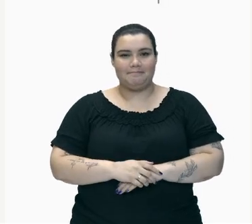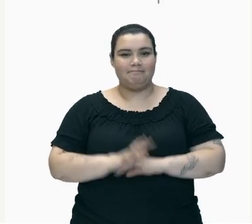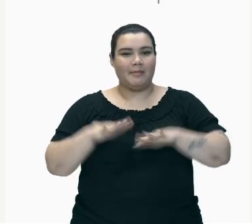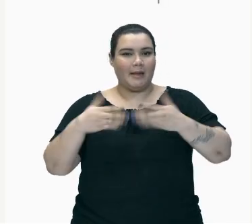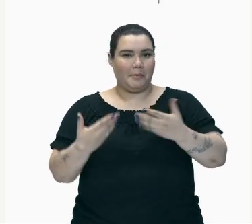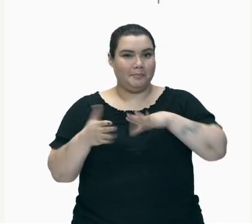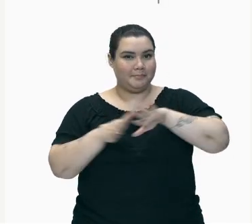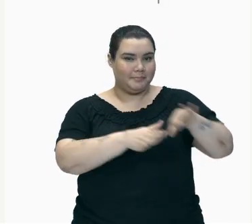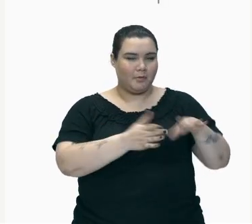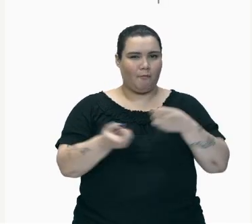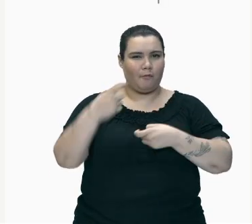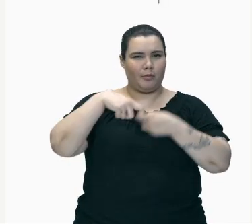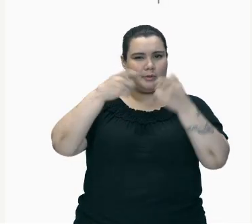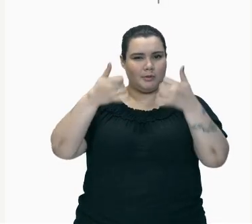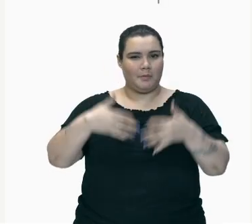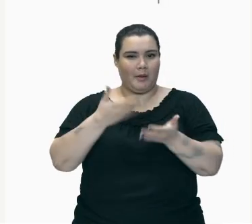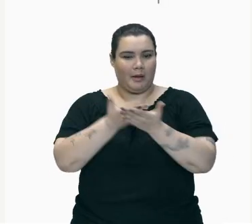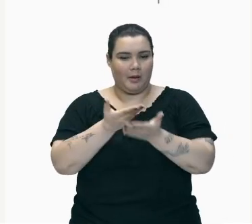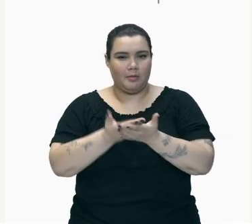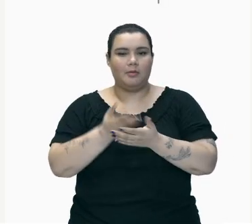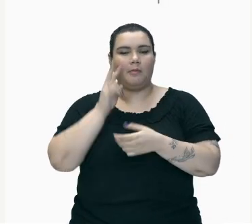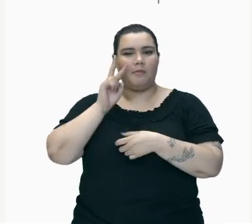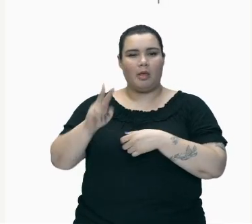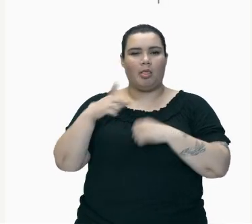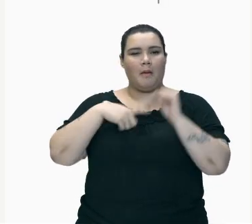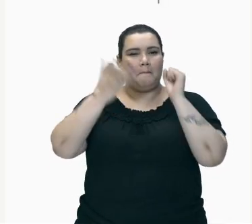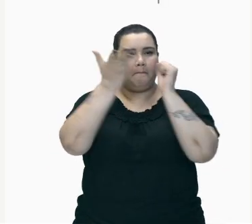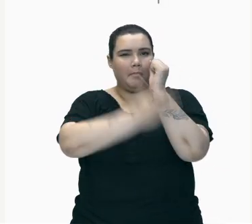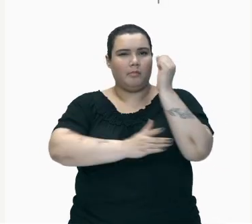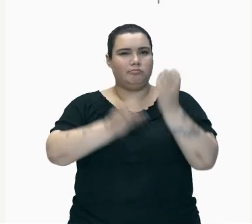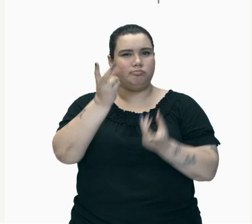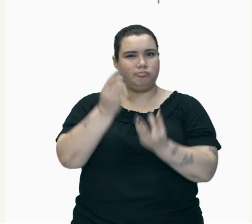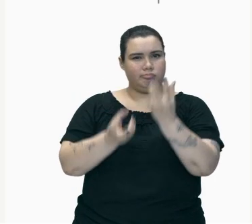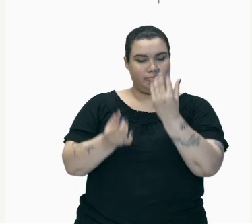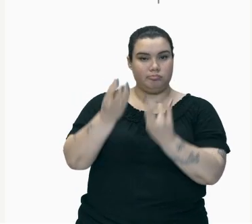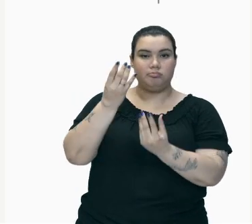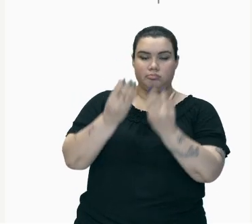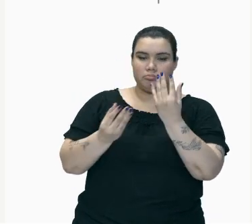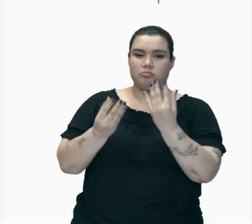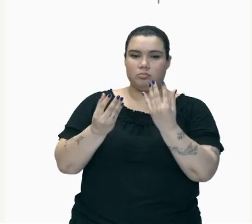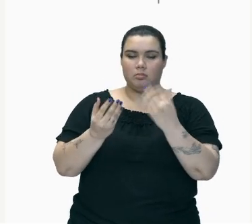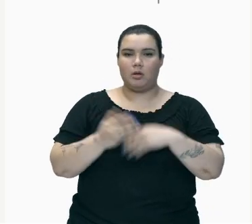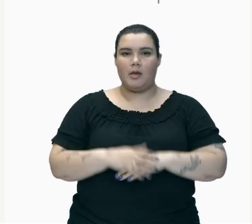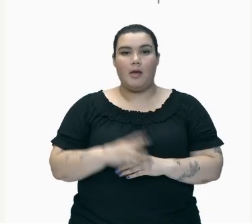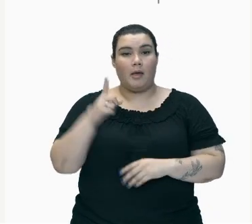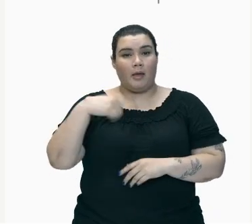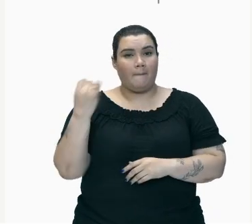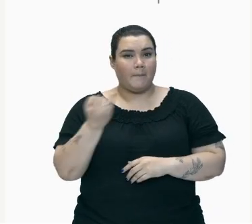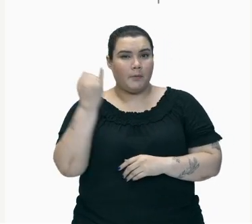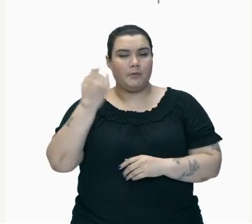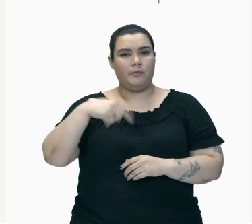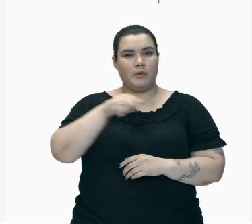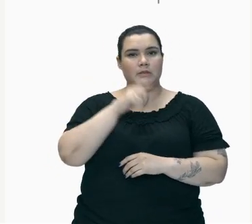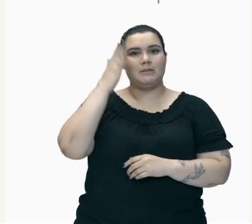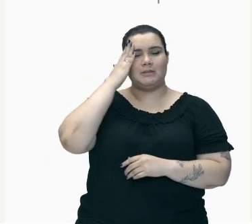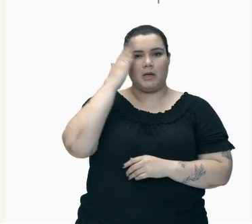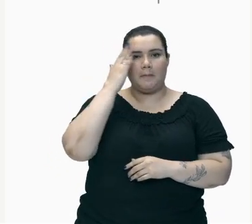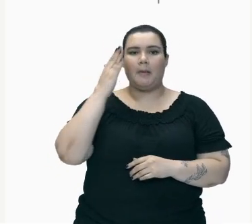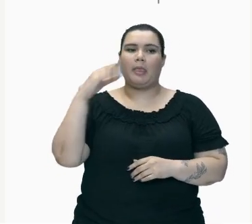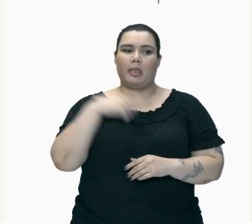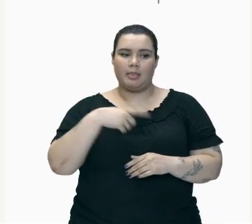Tem A Madeira Queimando Então Importante Você Entender A Diferença De Um Para O Outro Tá